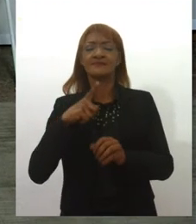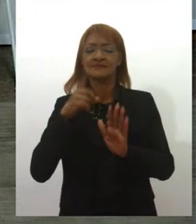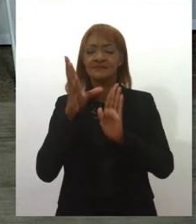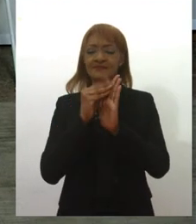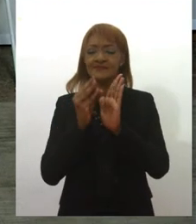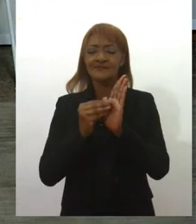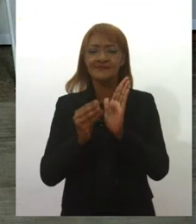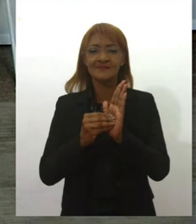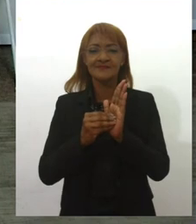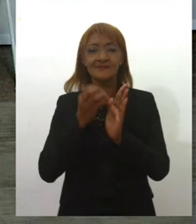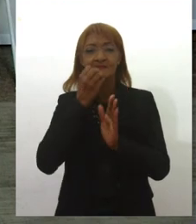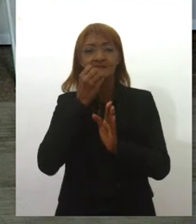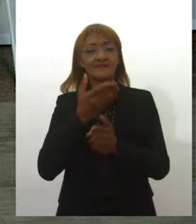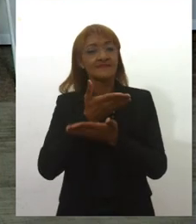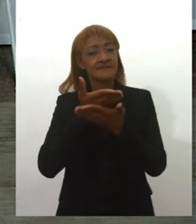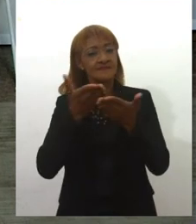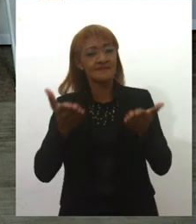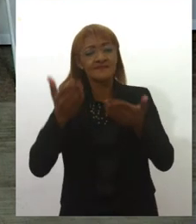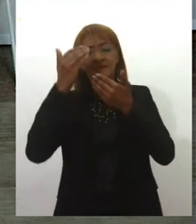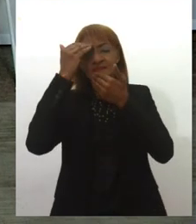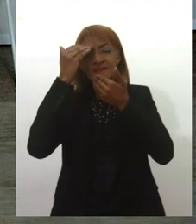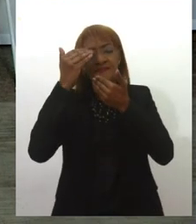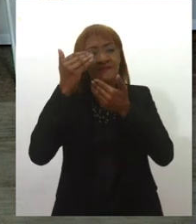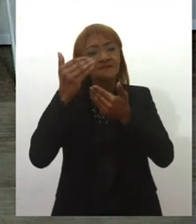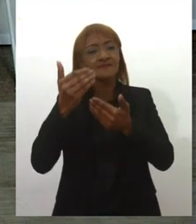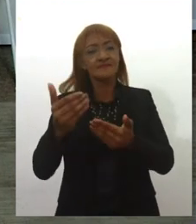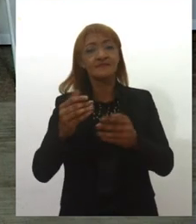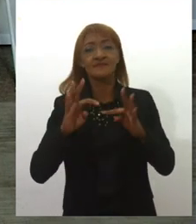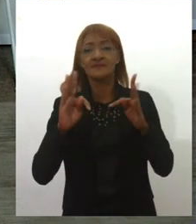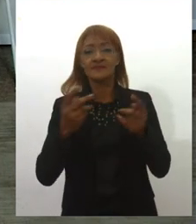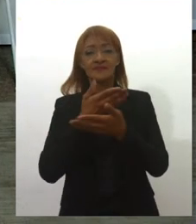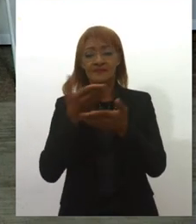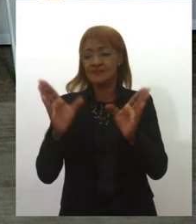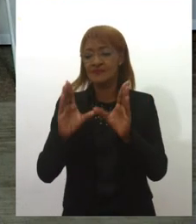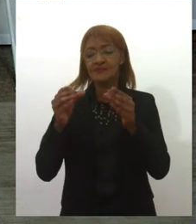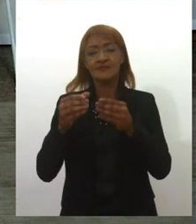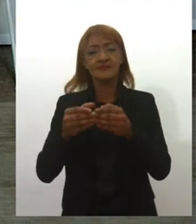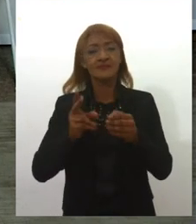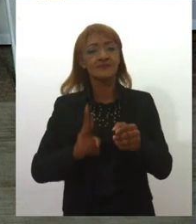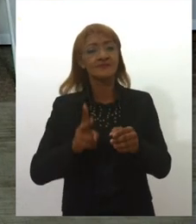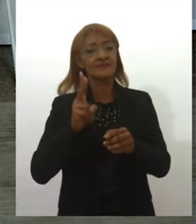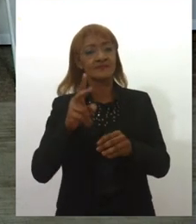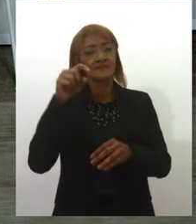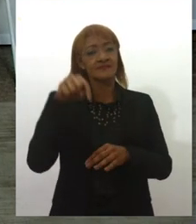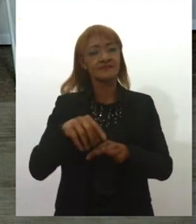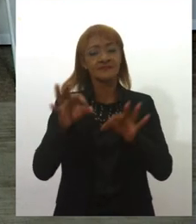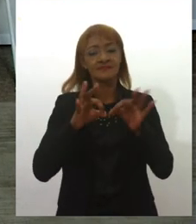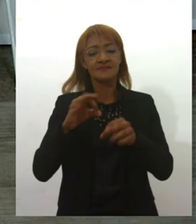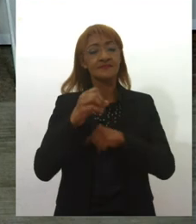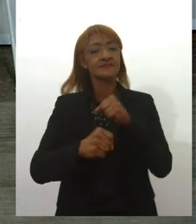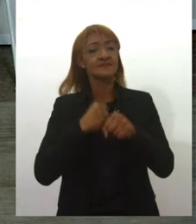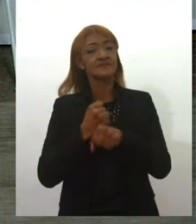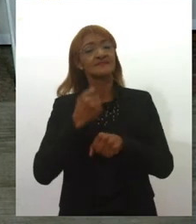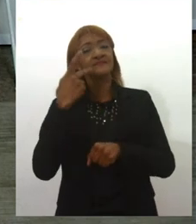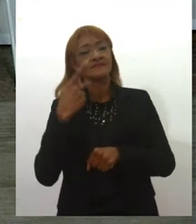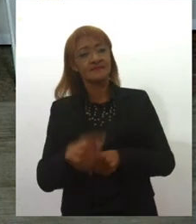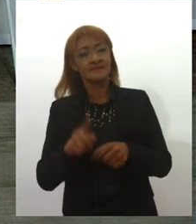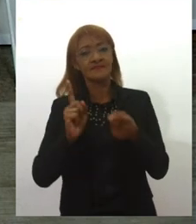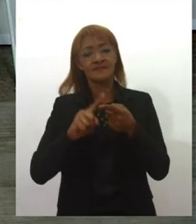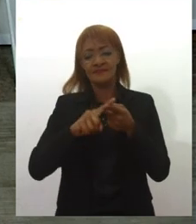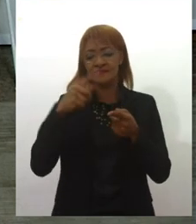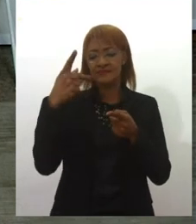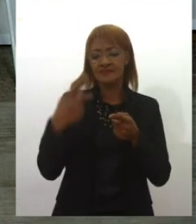vocês. Quero fazer um agradecimento enorme a toda a nossa equipe que nos acompanhou aqui esse ano todo, né? Tanto aqui no